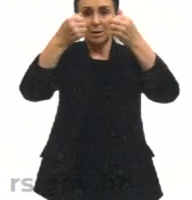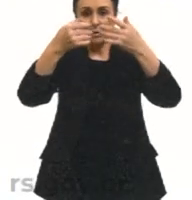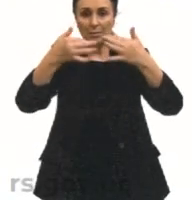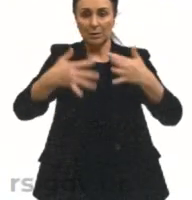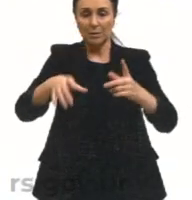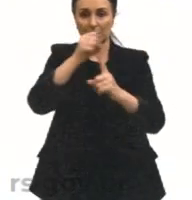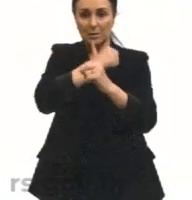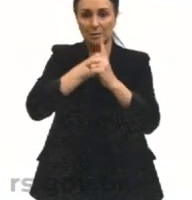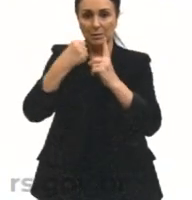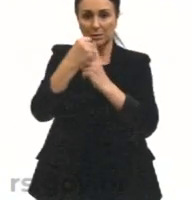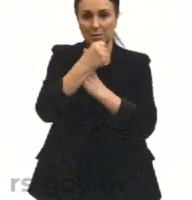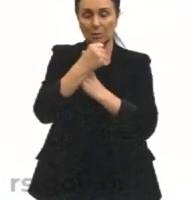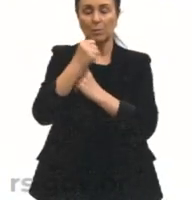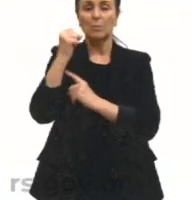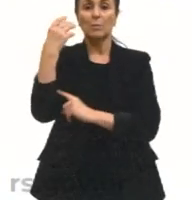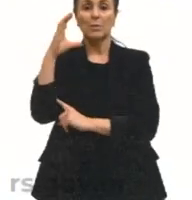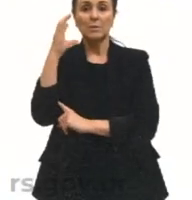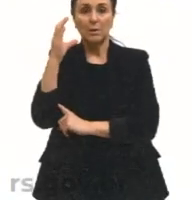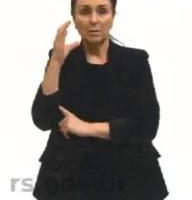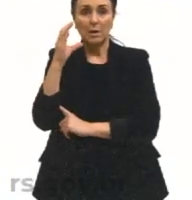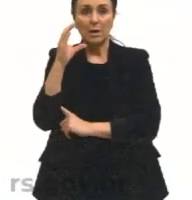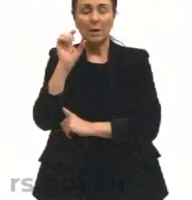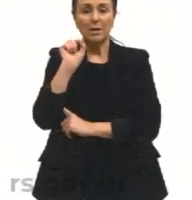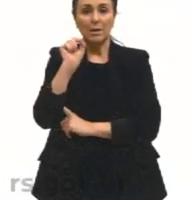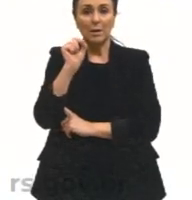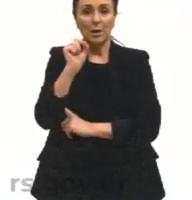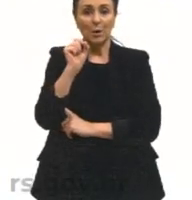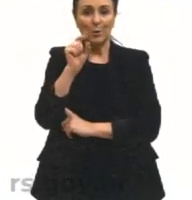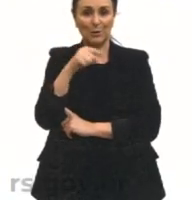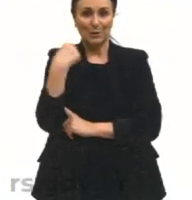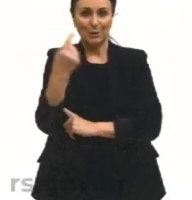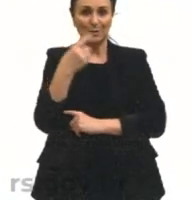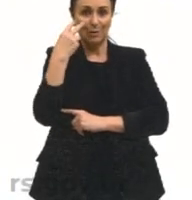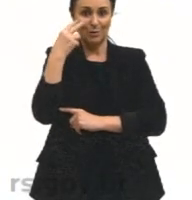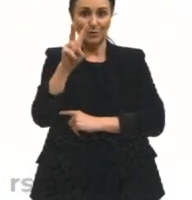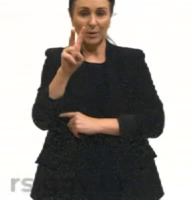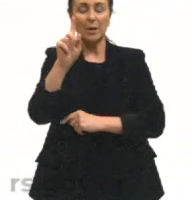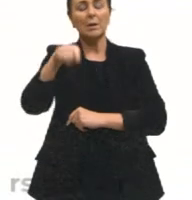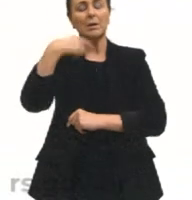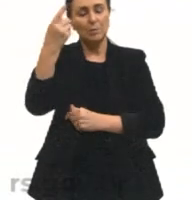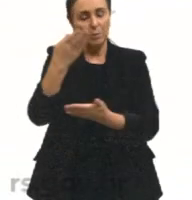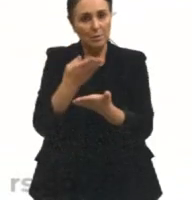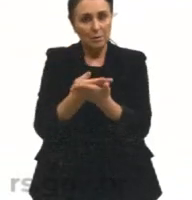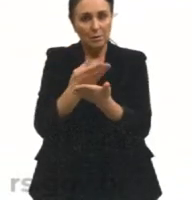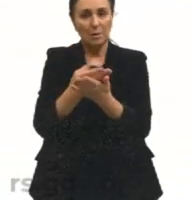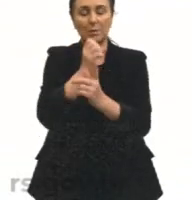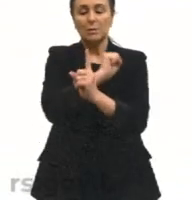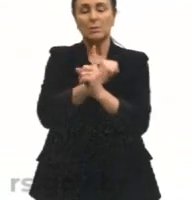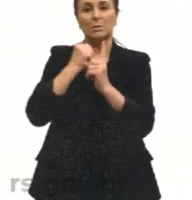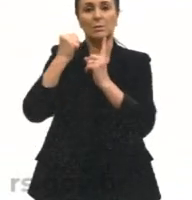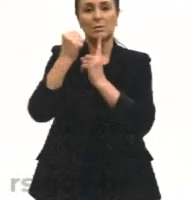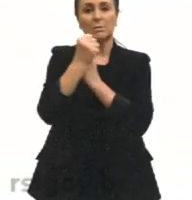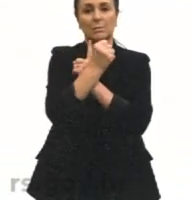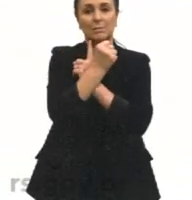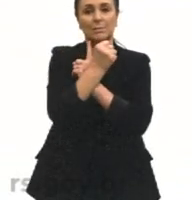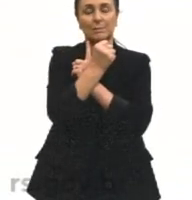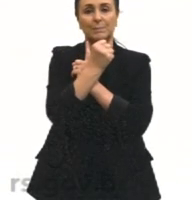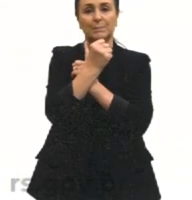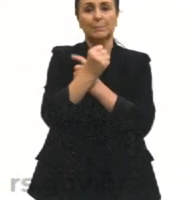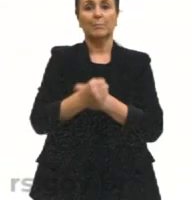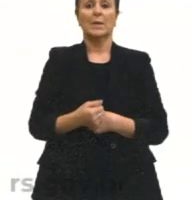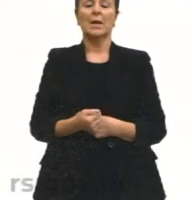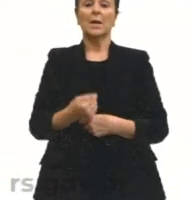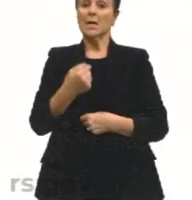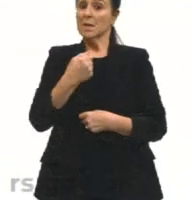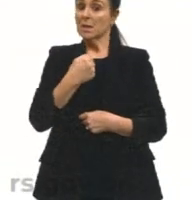como uma ciência que é o que nós veremos a partir de agora nas próximas aulas de Sociologia. Eu